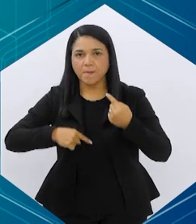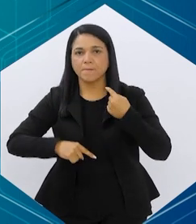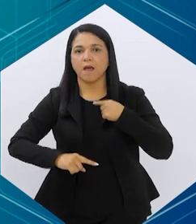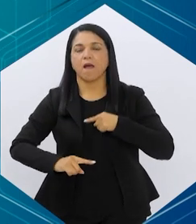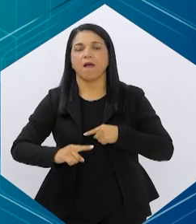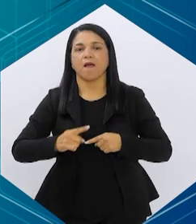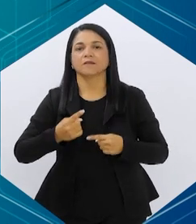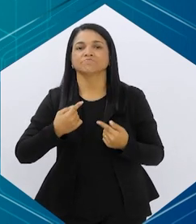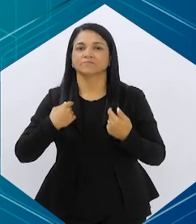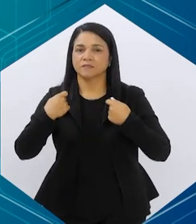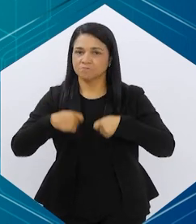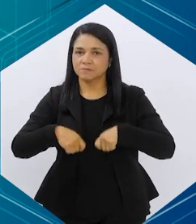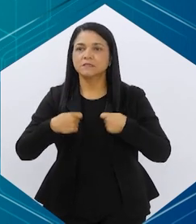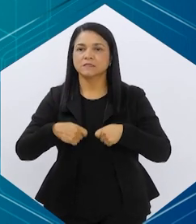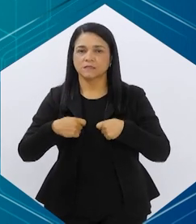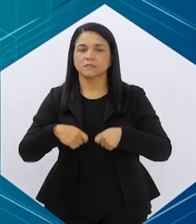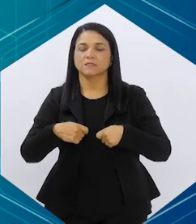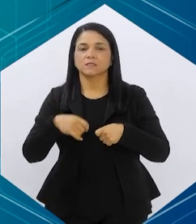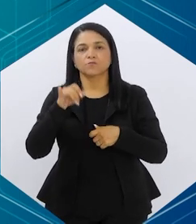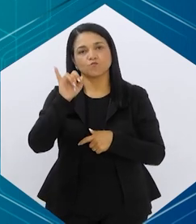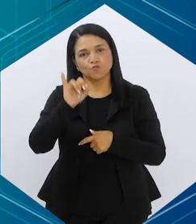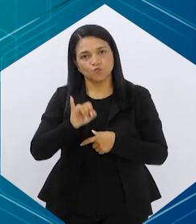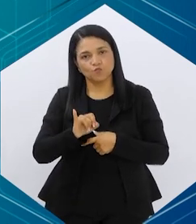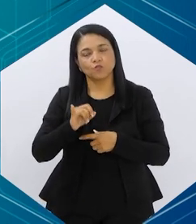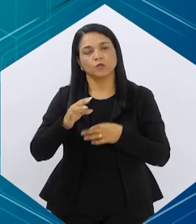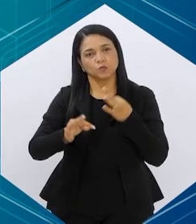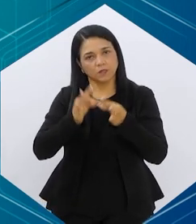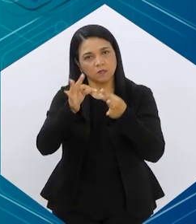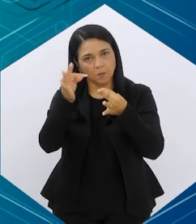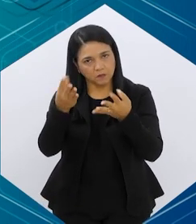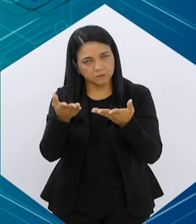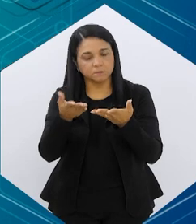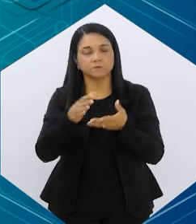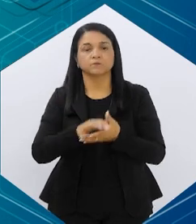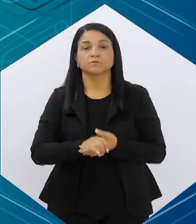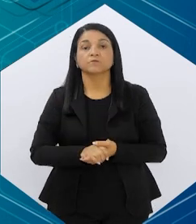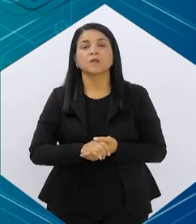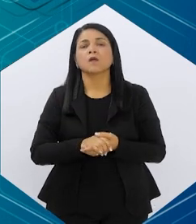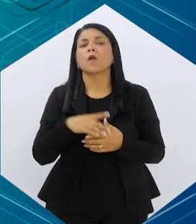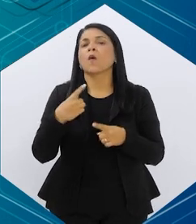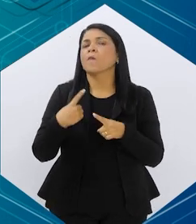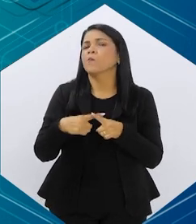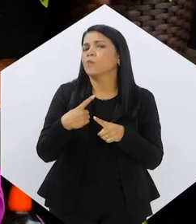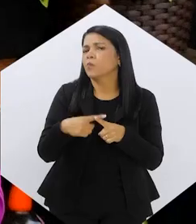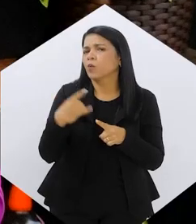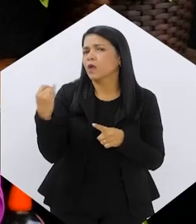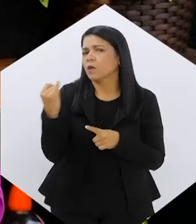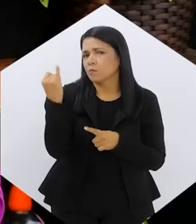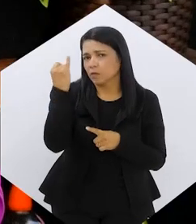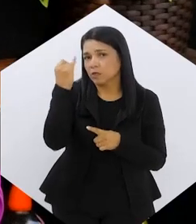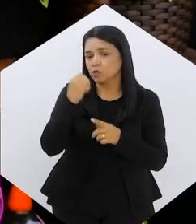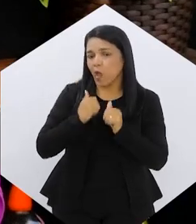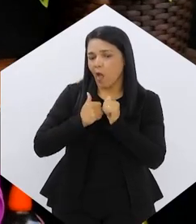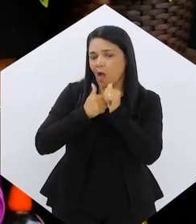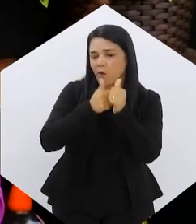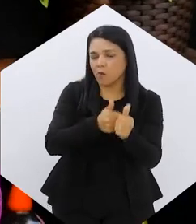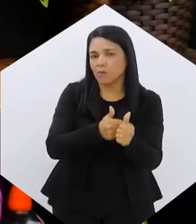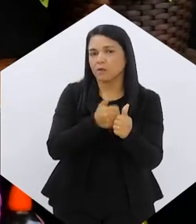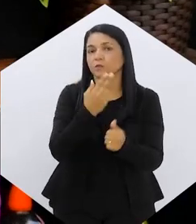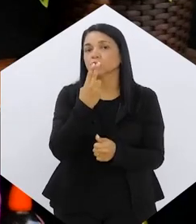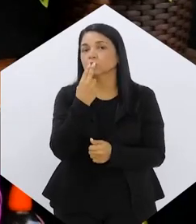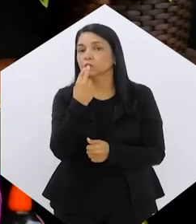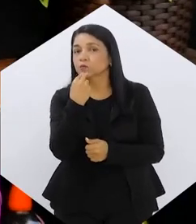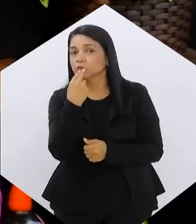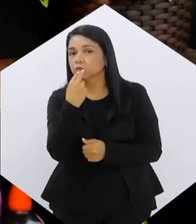precisa melhorar de acordo com o tratamento. Por que que é importante, Leandro, um acompanhamento